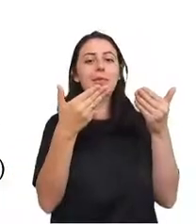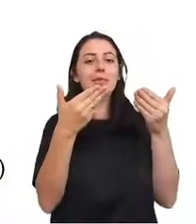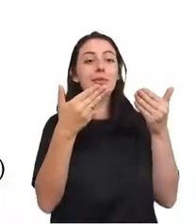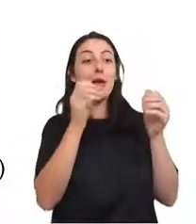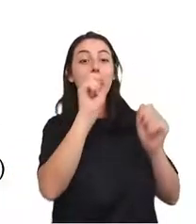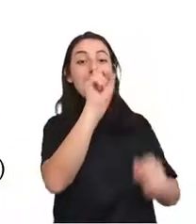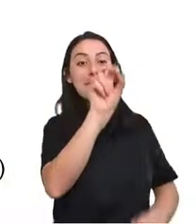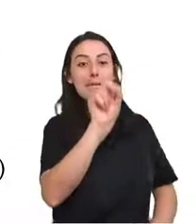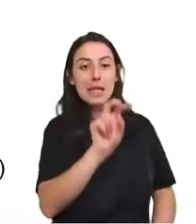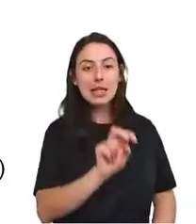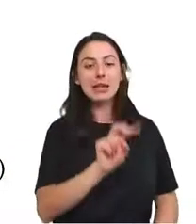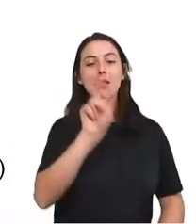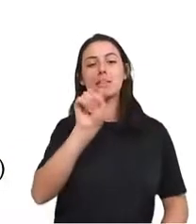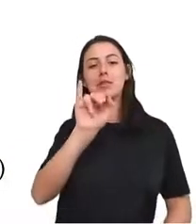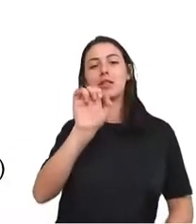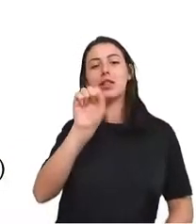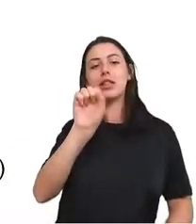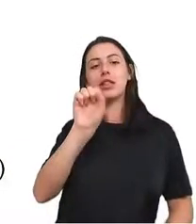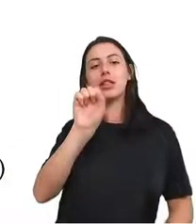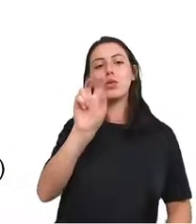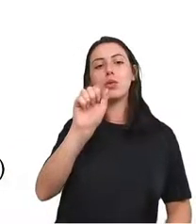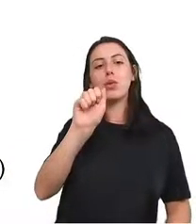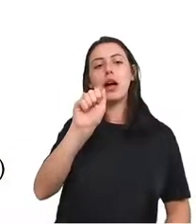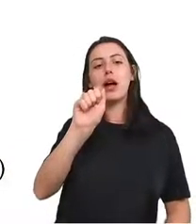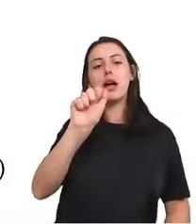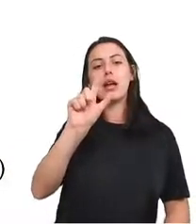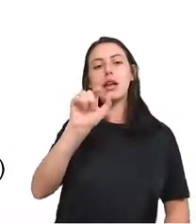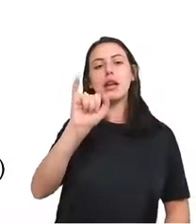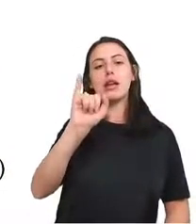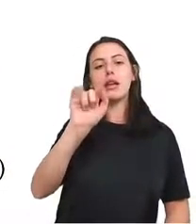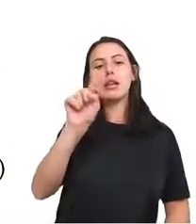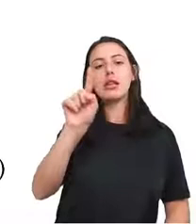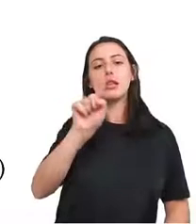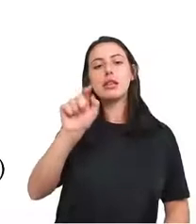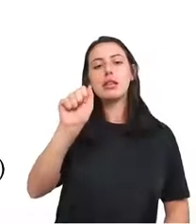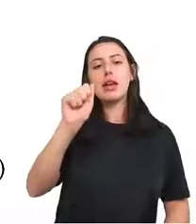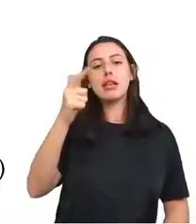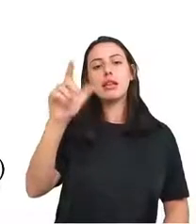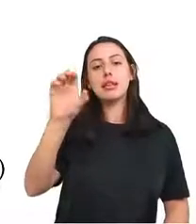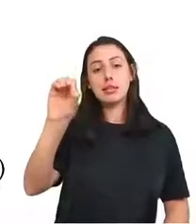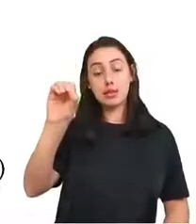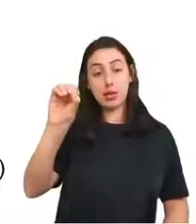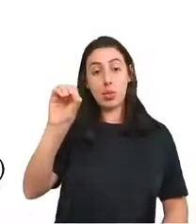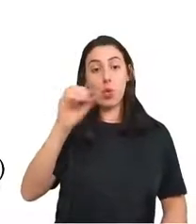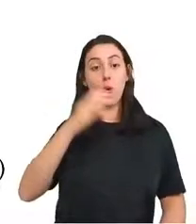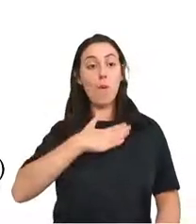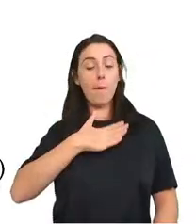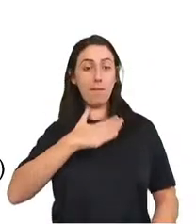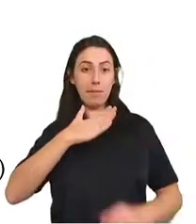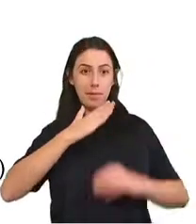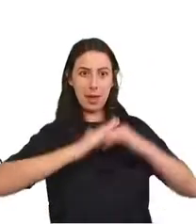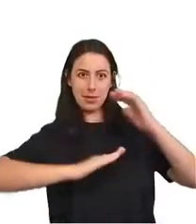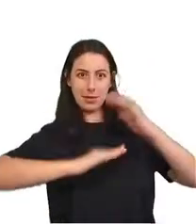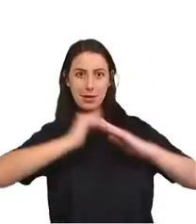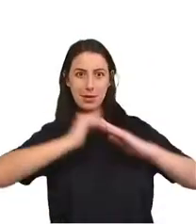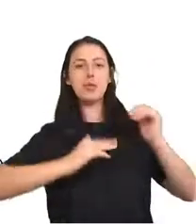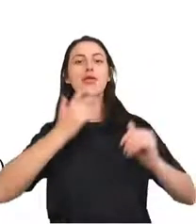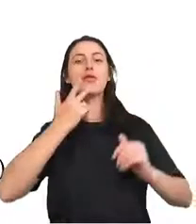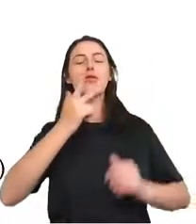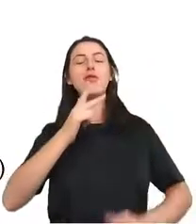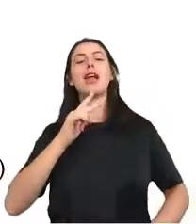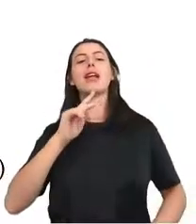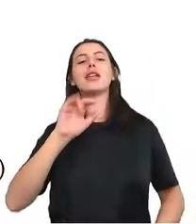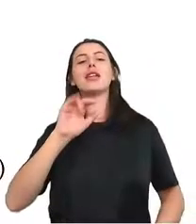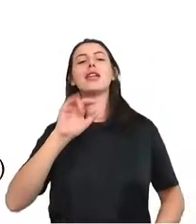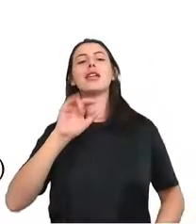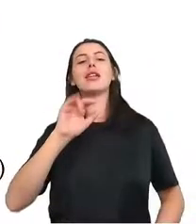importante. O meu treinamento sugere que os efeitos só importam quando temos confiança neles. Então, se eu vir alguém onde diz que